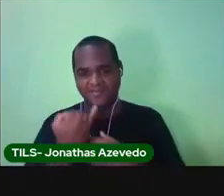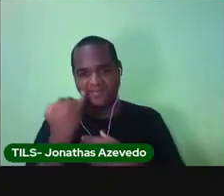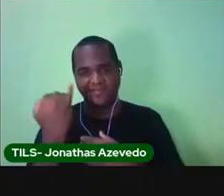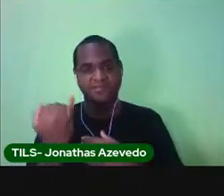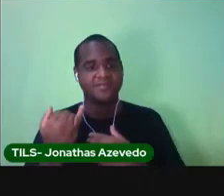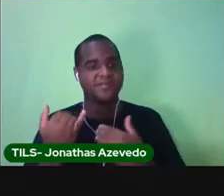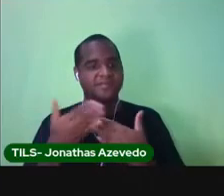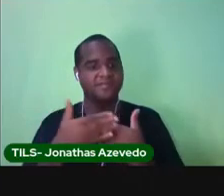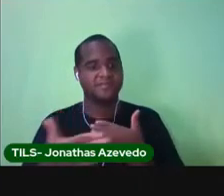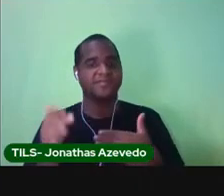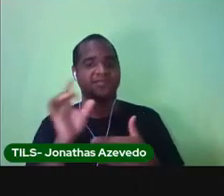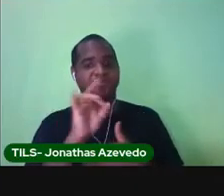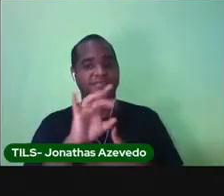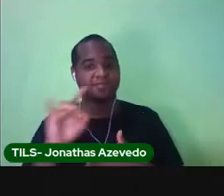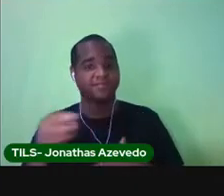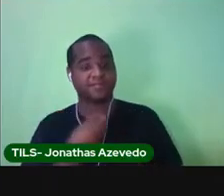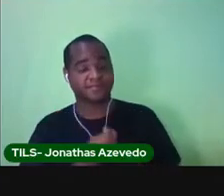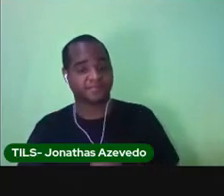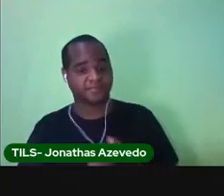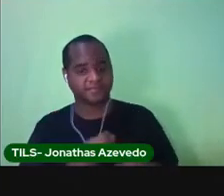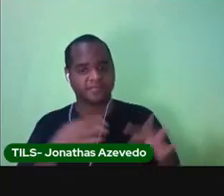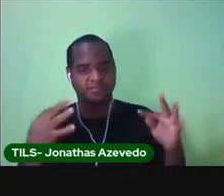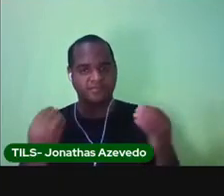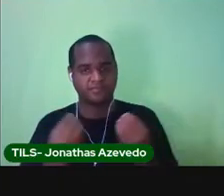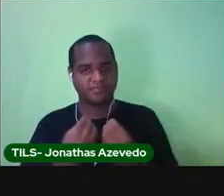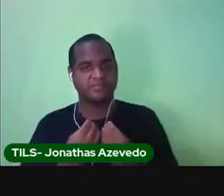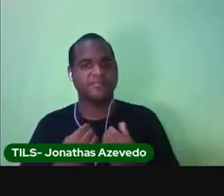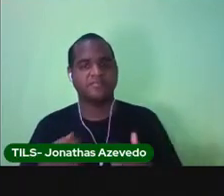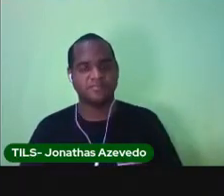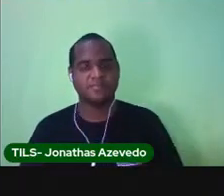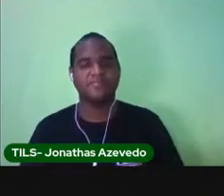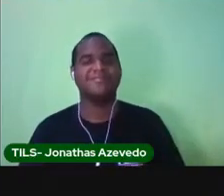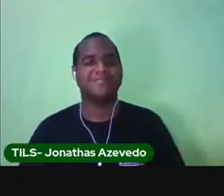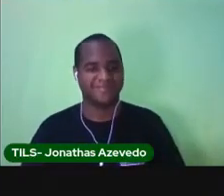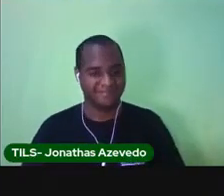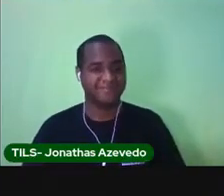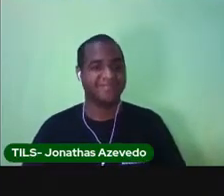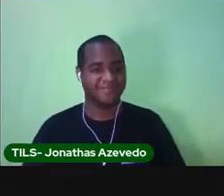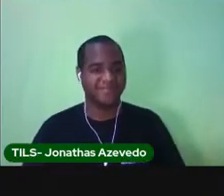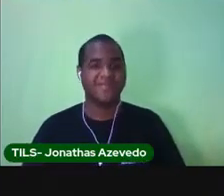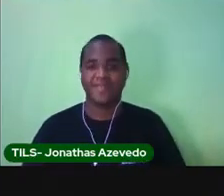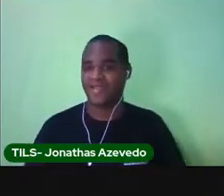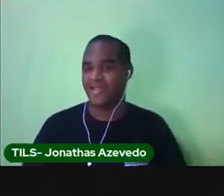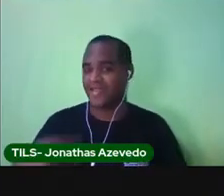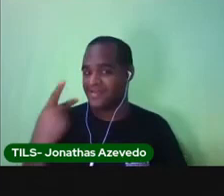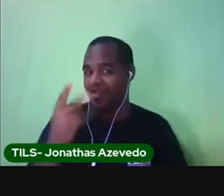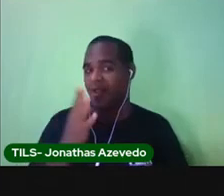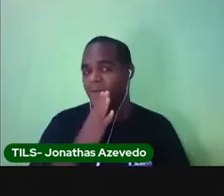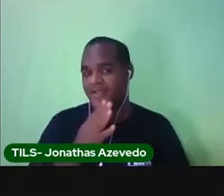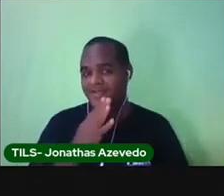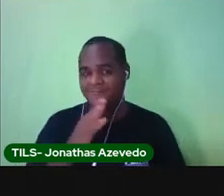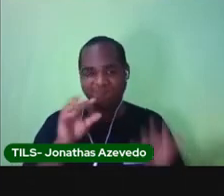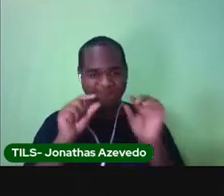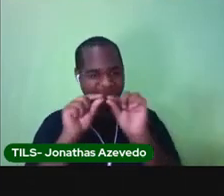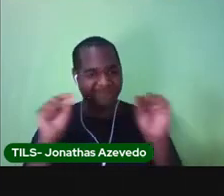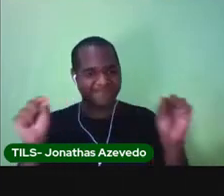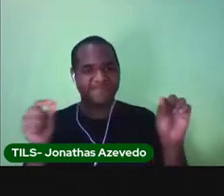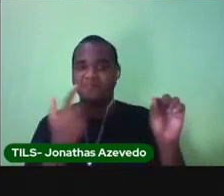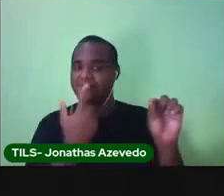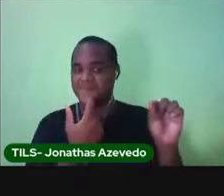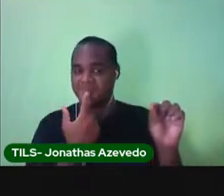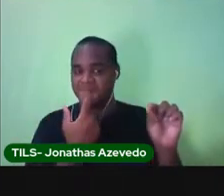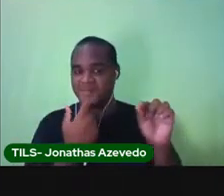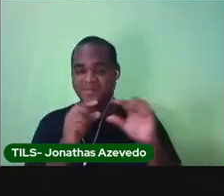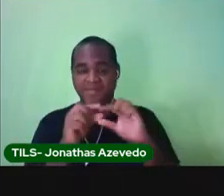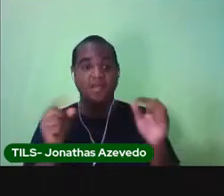conta toda a vida dela. Vamos para mais uma. Essa linha do tempo você já conhece. Nós utilizamos